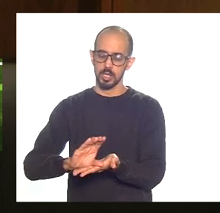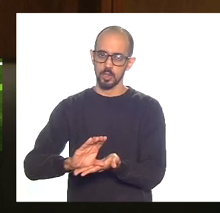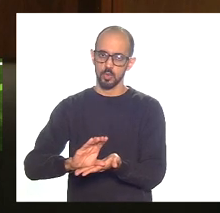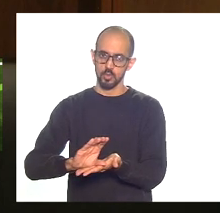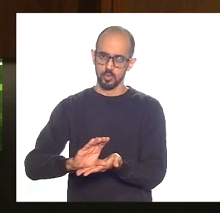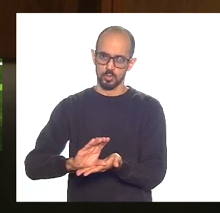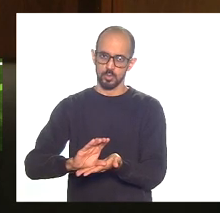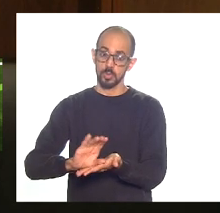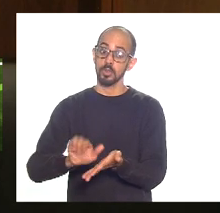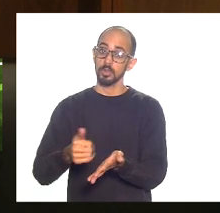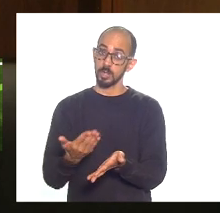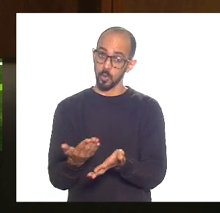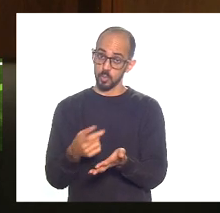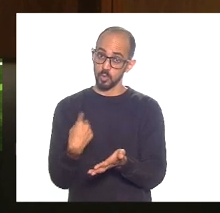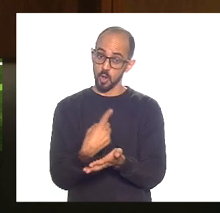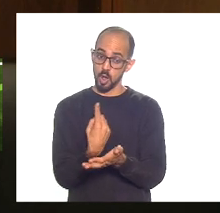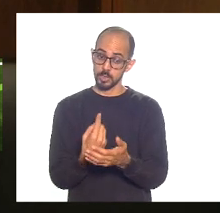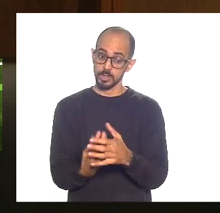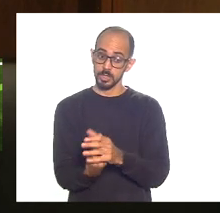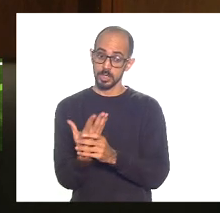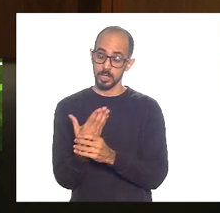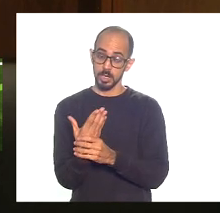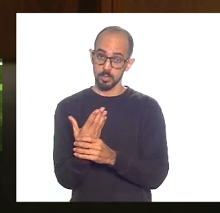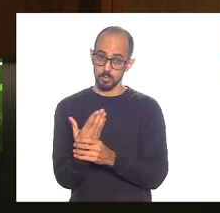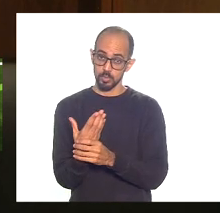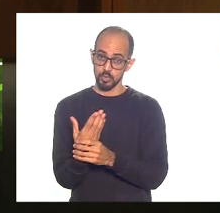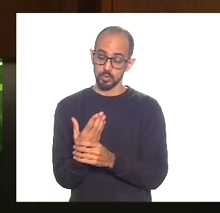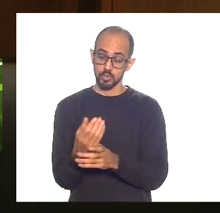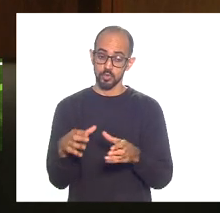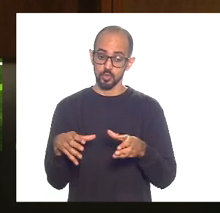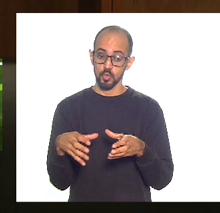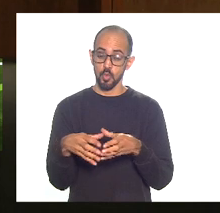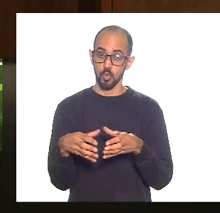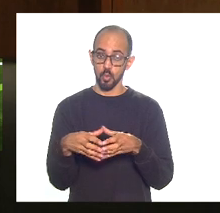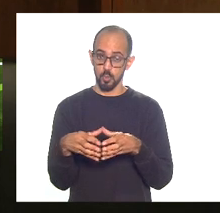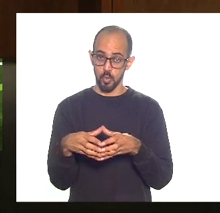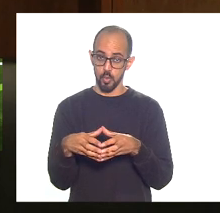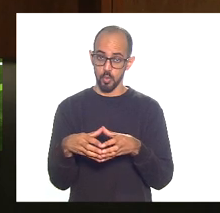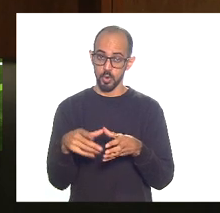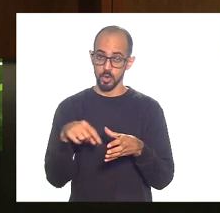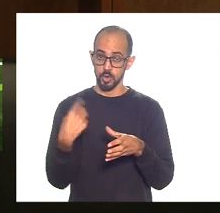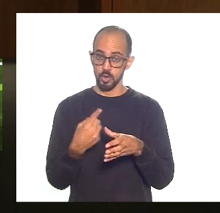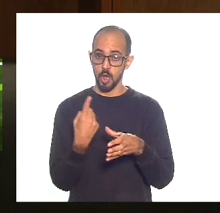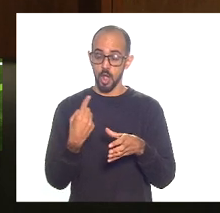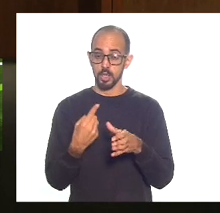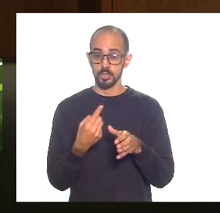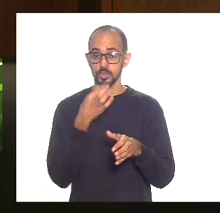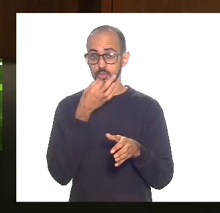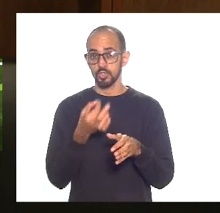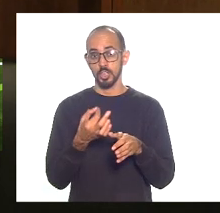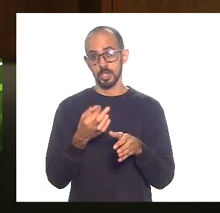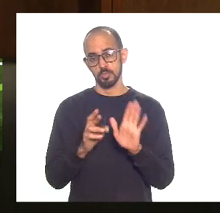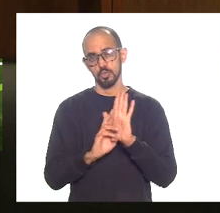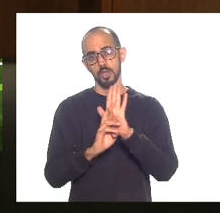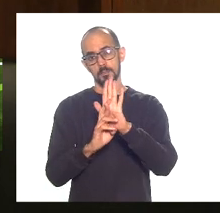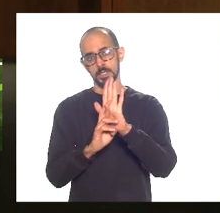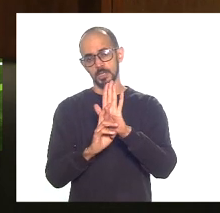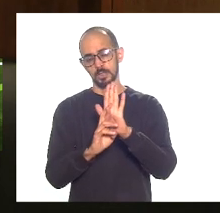a gente forma um conselho dos poderes e dos entes e a gente indica desse conselho um representante.